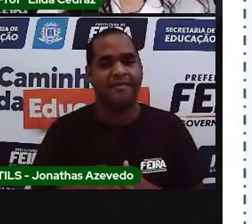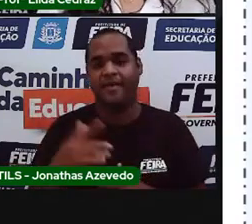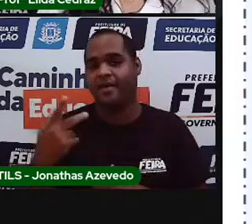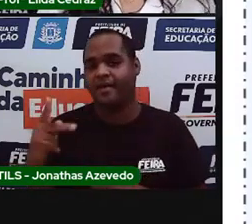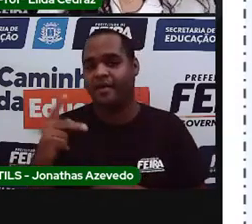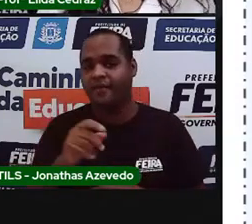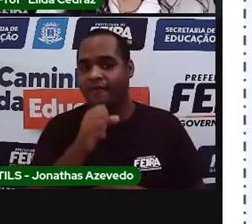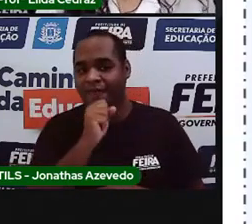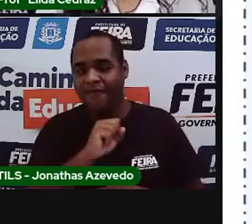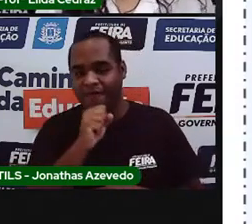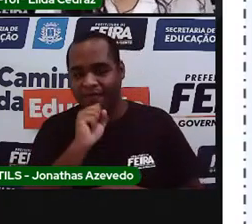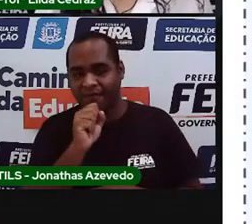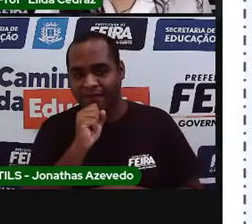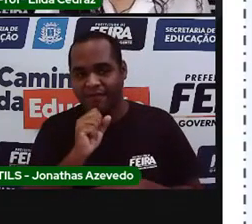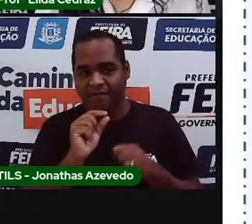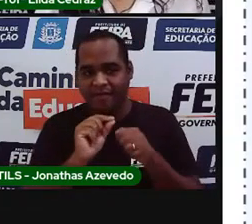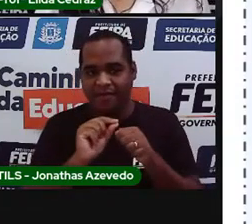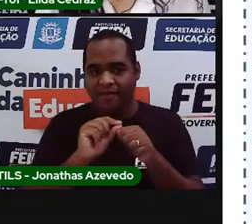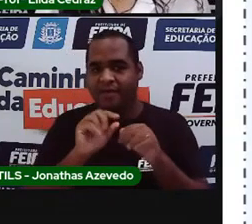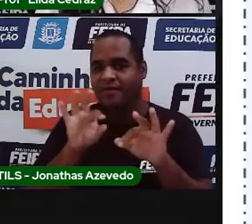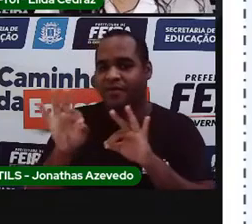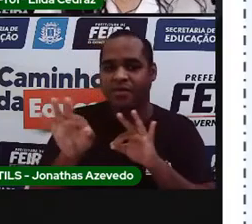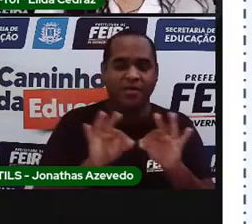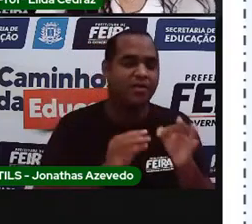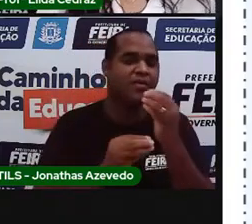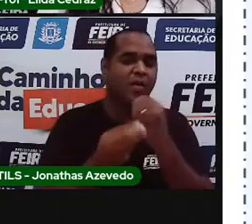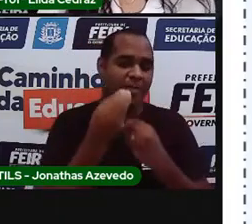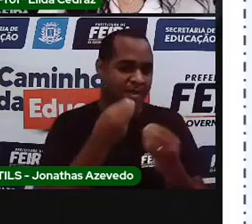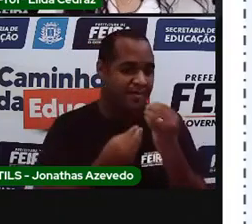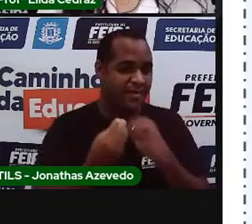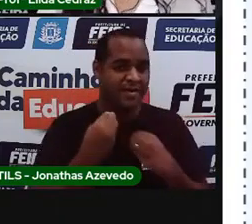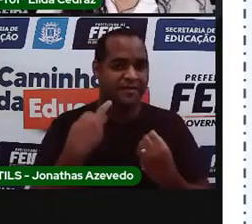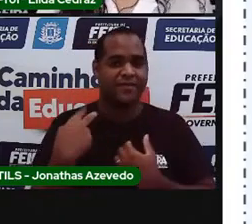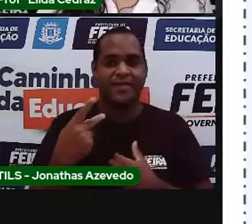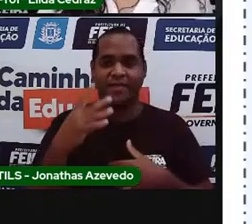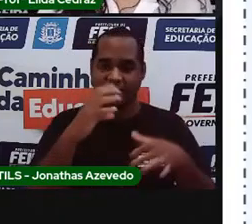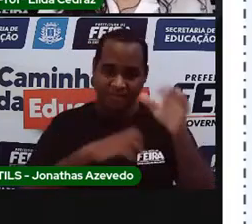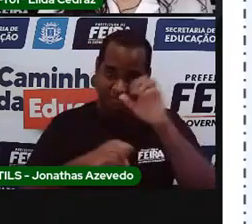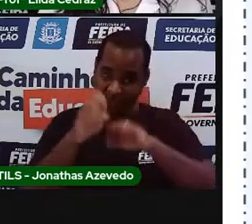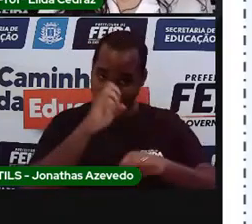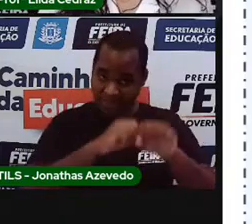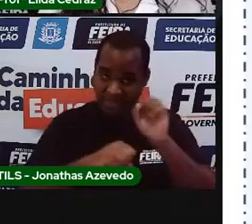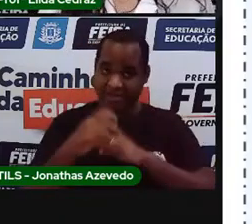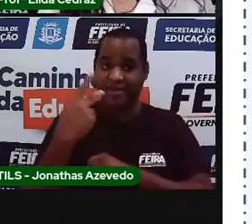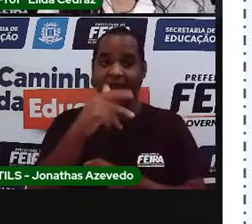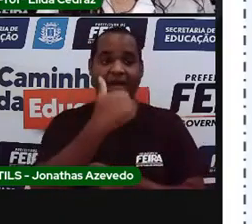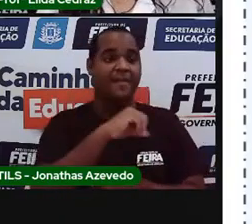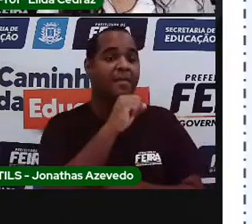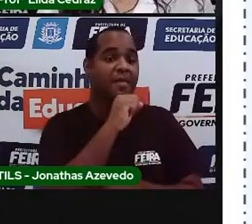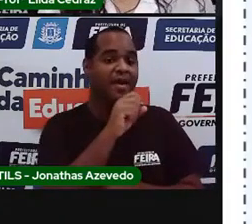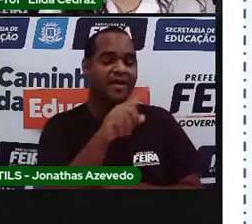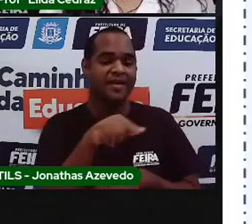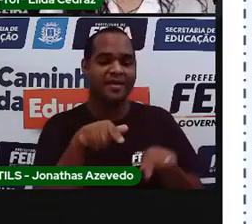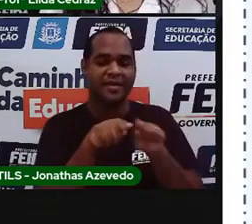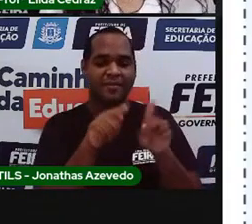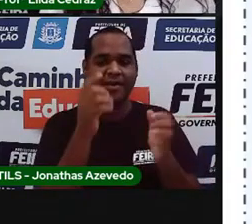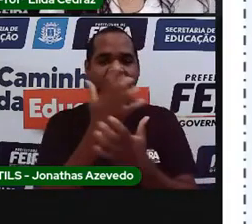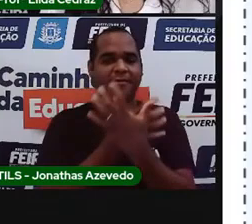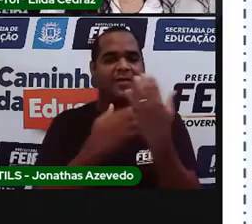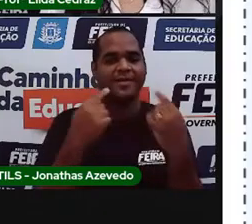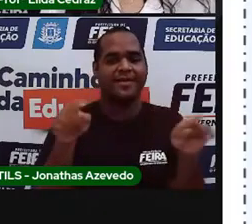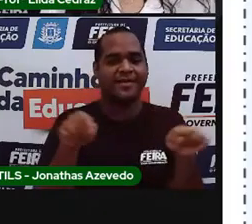as minhas avós fazem as comidas que aprenderam com as suas mães e cantam as